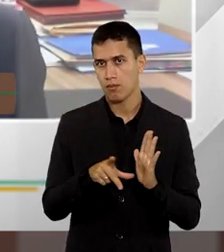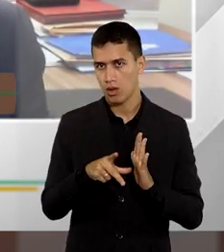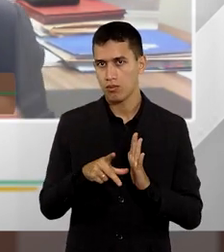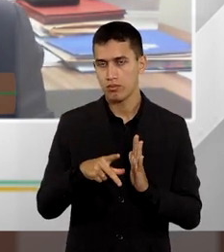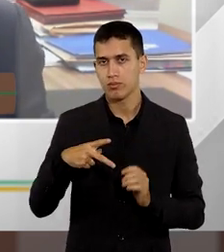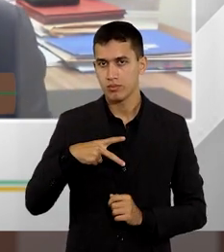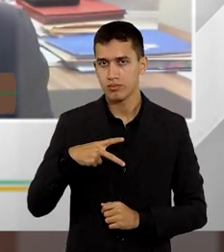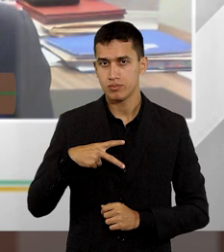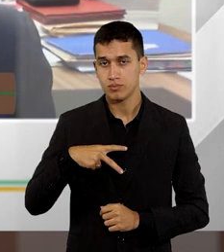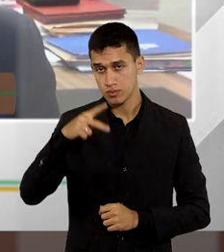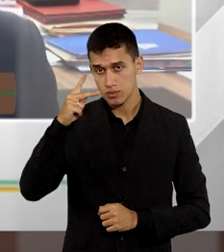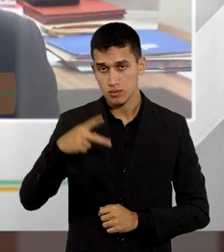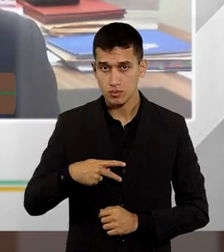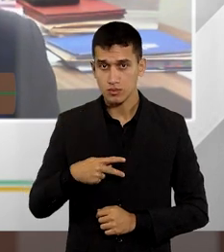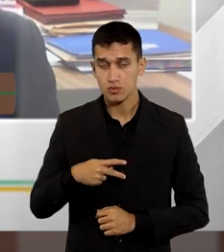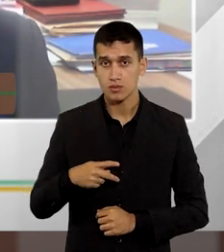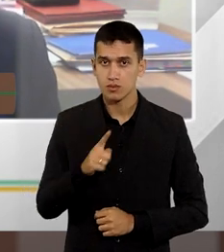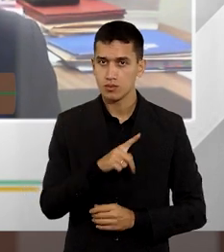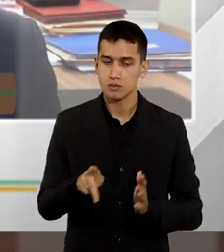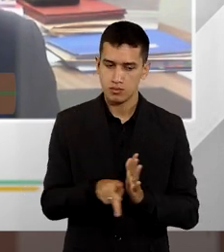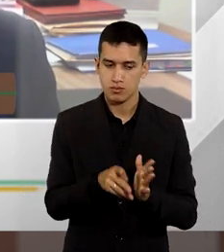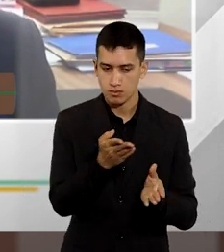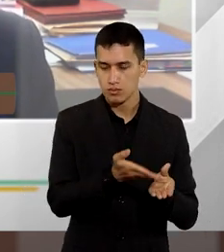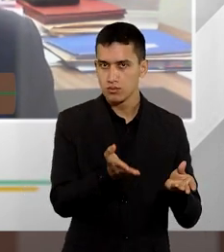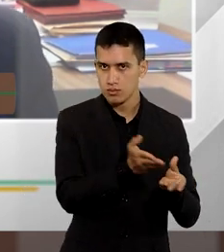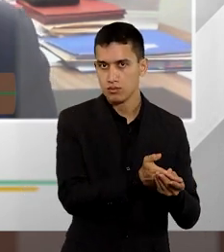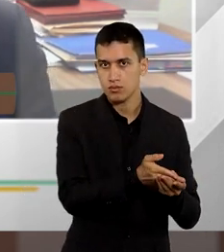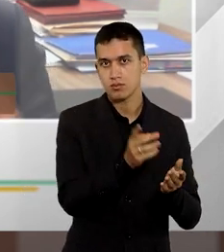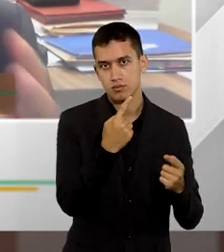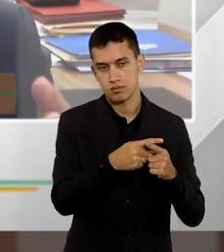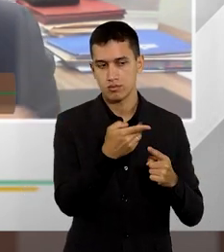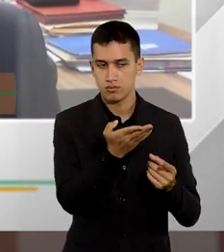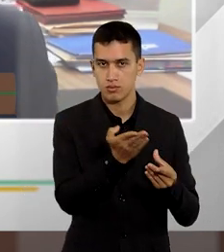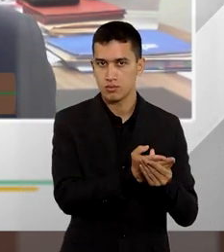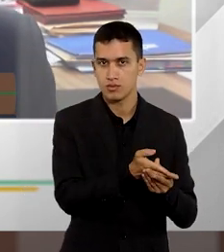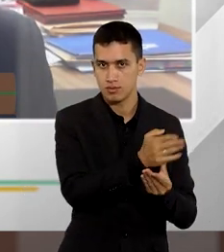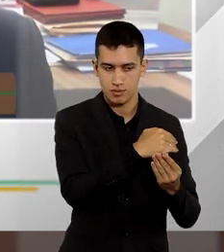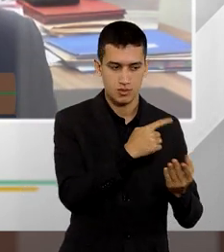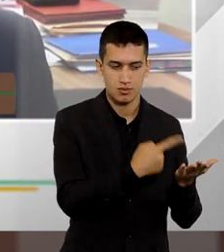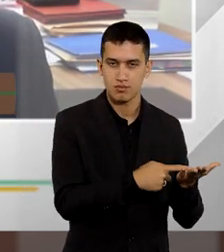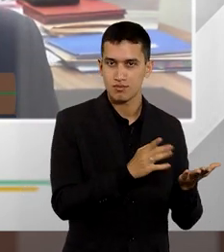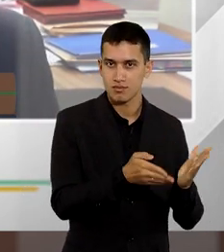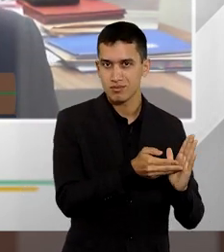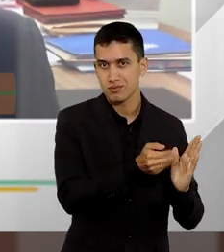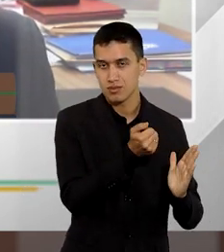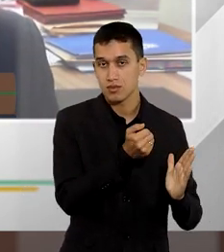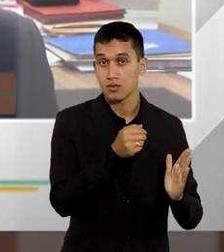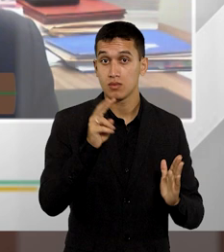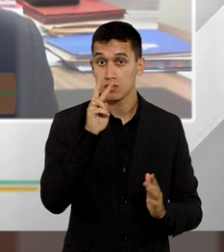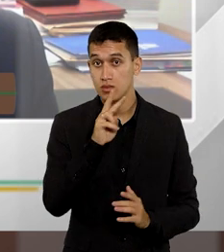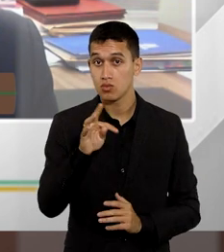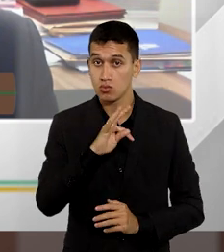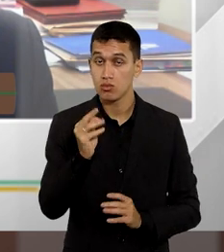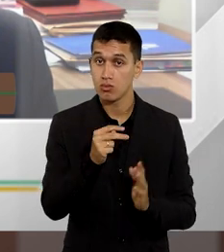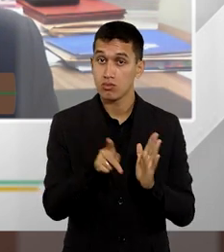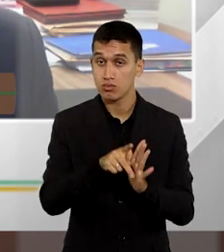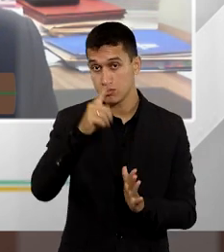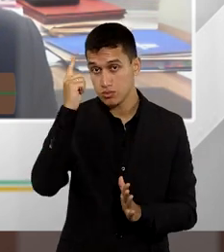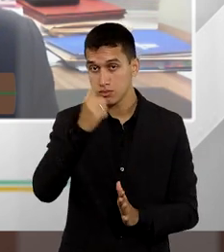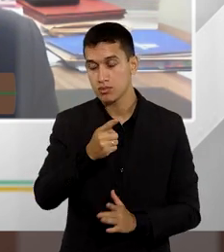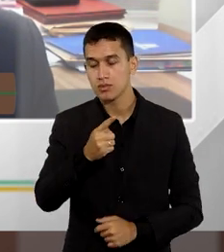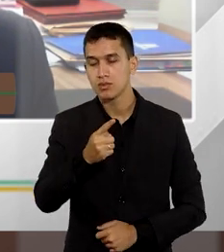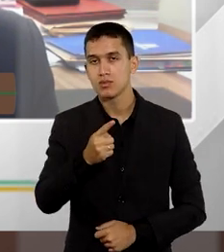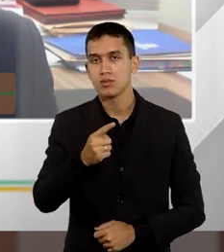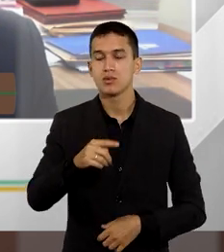ação pactuada, não no gozo do próprio processo, com o aviso que ele tem mandado pelo advogado, e aquilo tudo varia, por óbvio, o mandamento do feito.